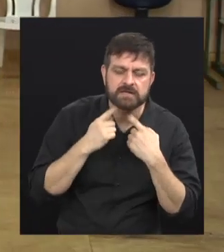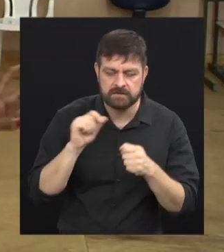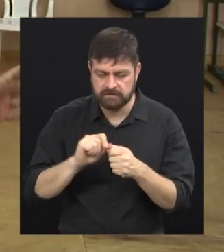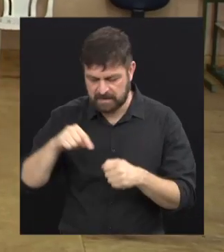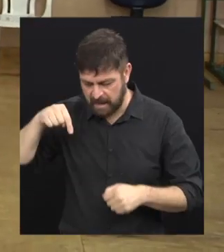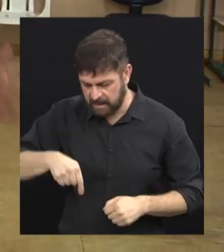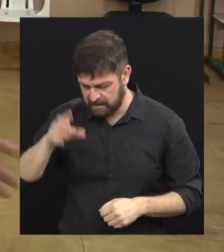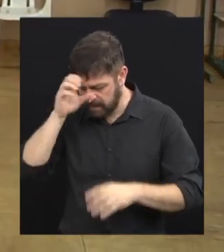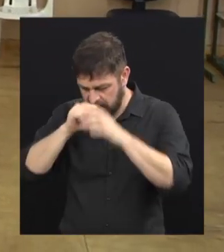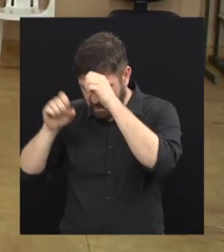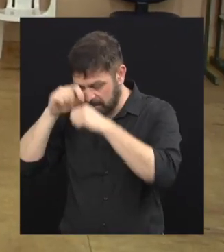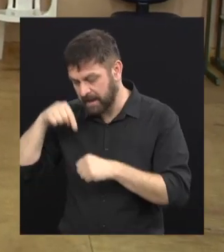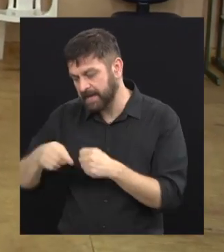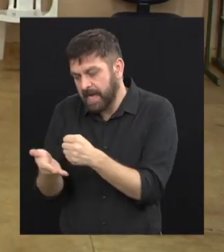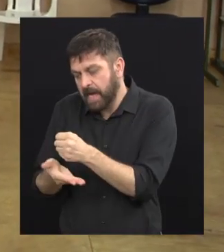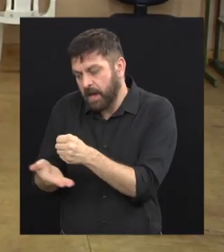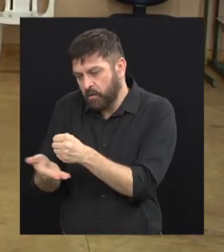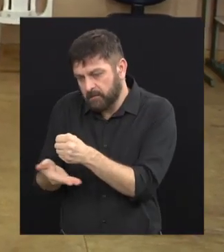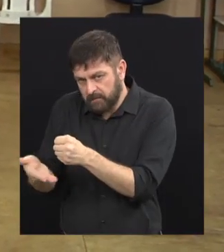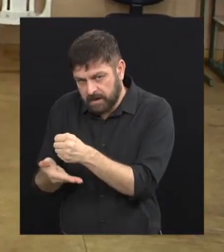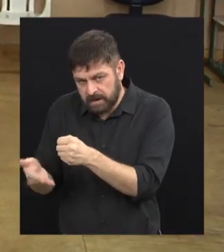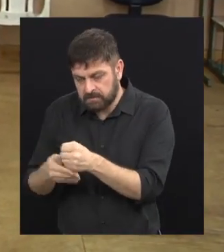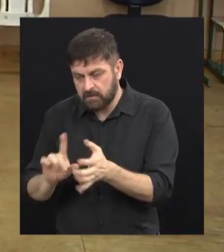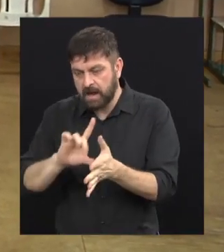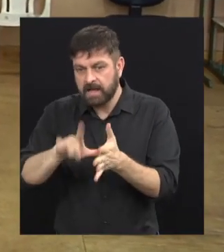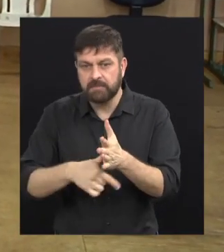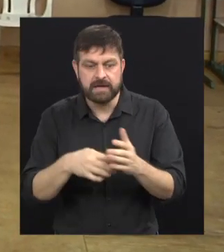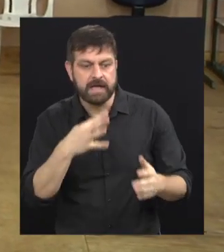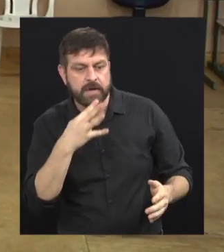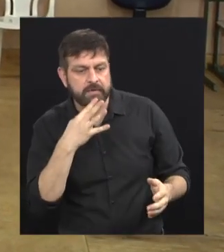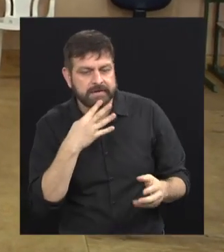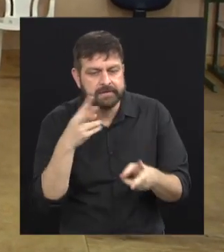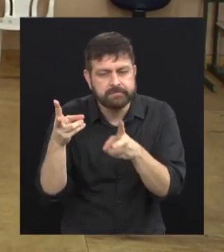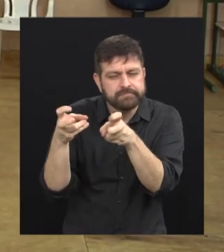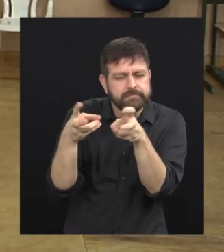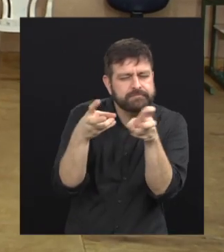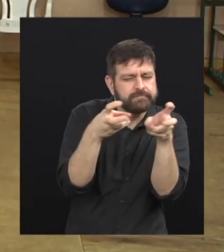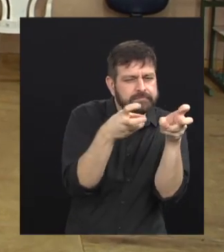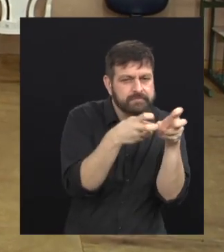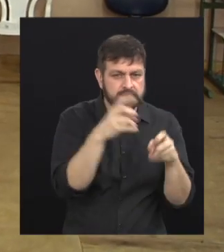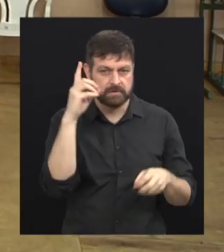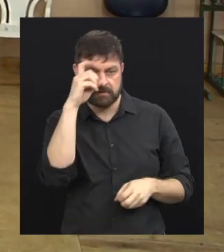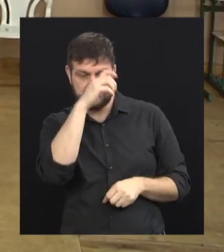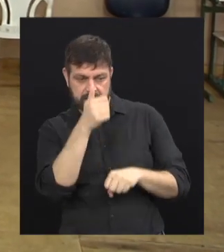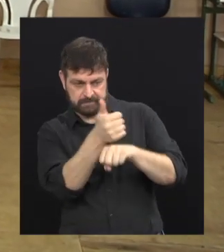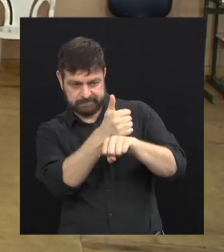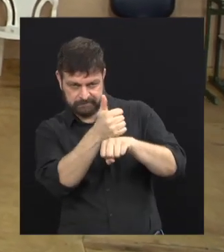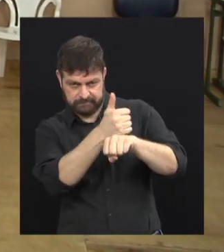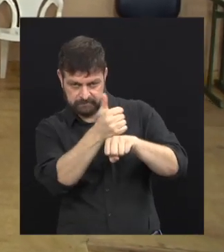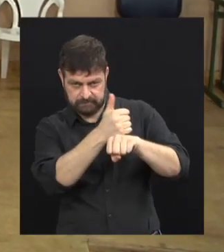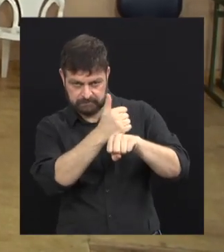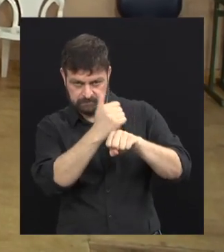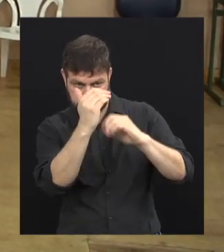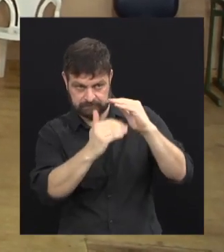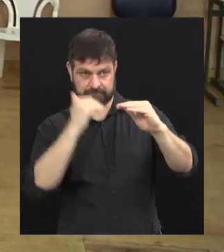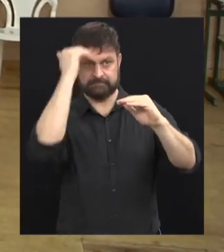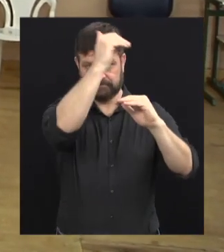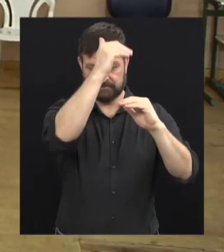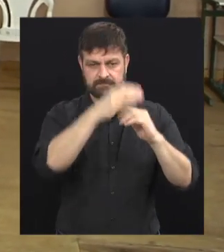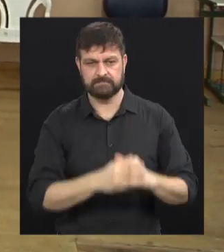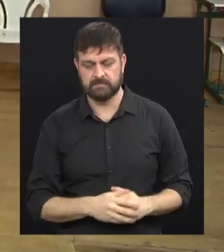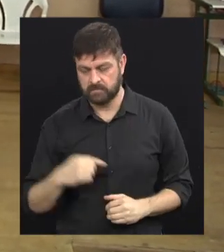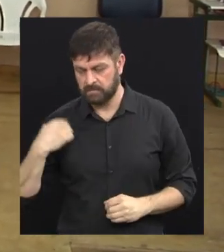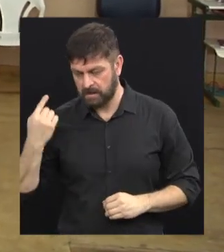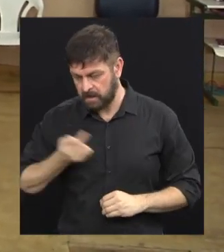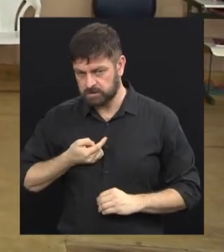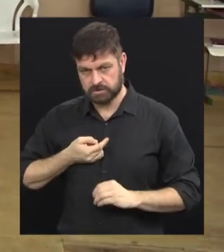aqui, né? Porque aqui é mais o básico. Mas para conhecer outras coisas um pouquinho mais difíceis. Umas técnicas um pouco mais difíceis. Daí